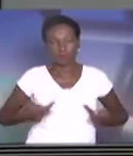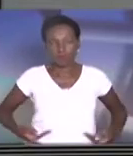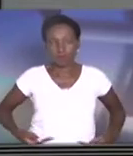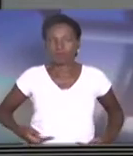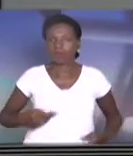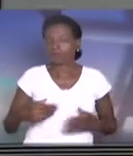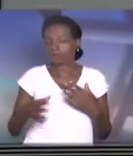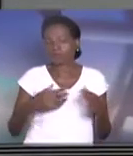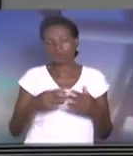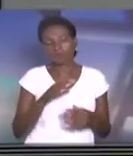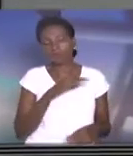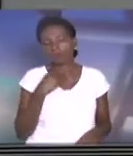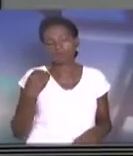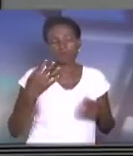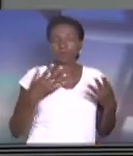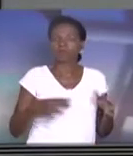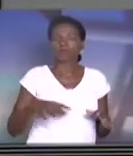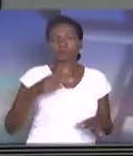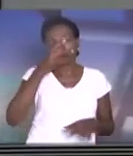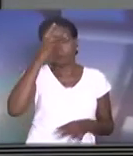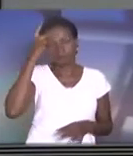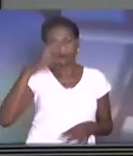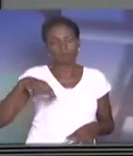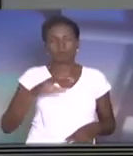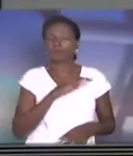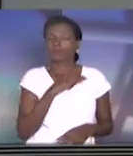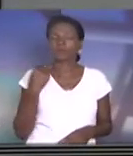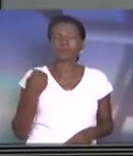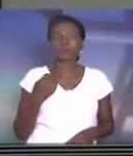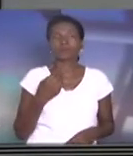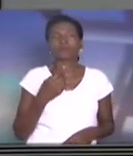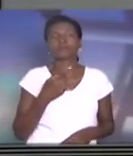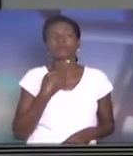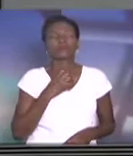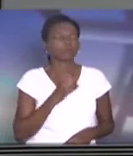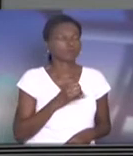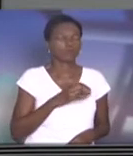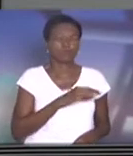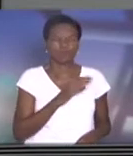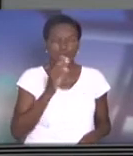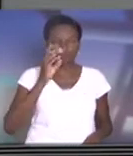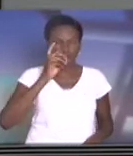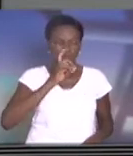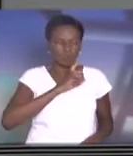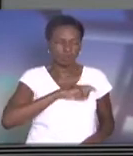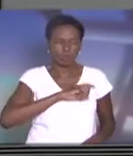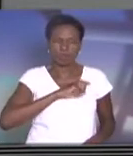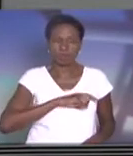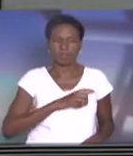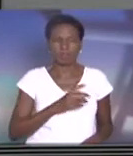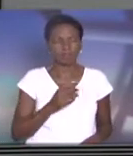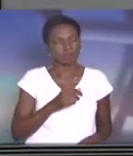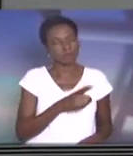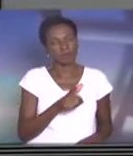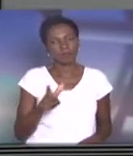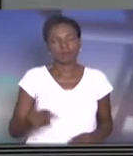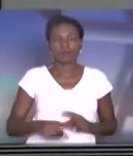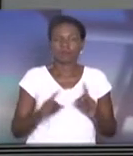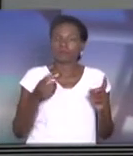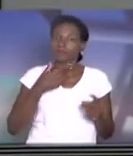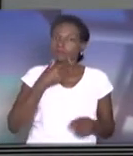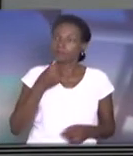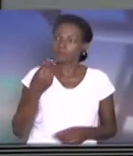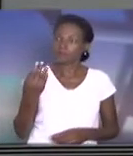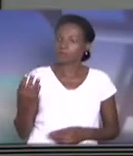qualquer morte. A gente não quer que ninguém seja morto, a gente não deseja o mal de ninguém. Só que esse cidadão, ele morreu